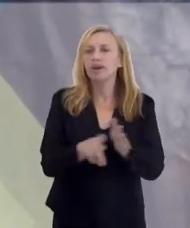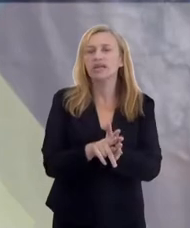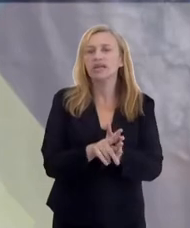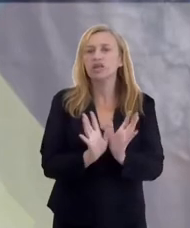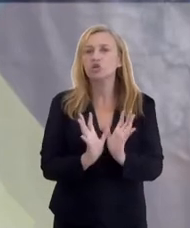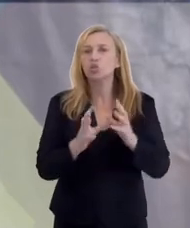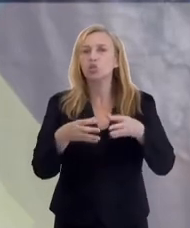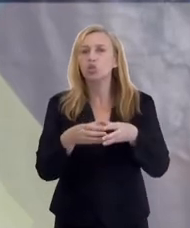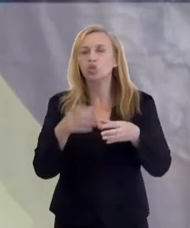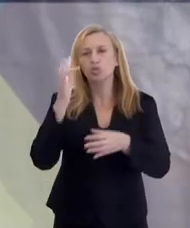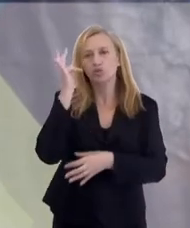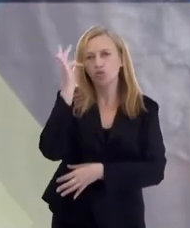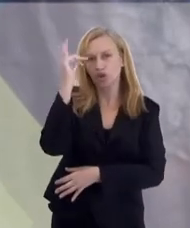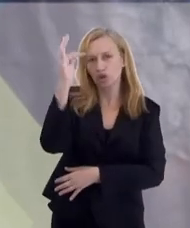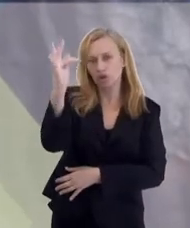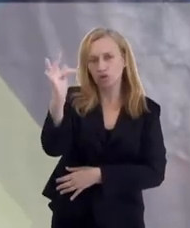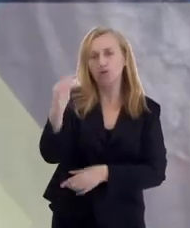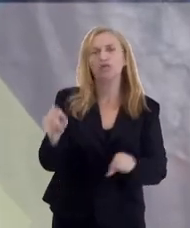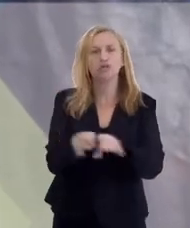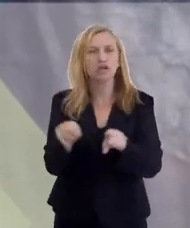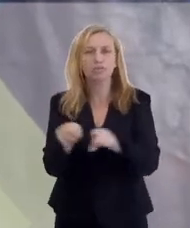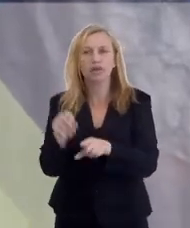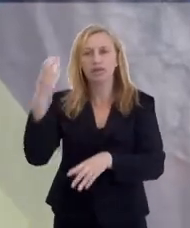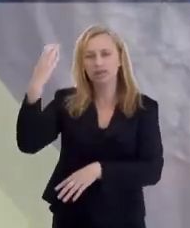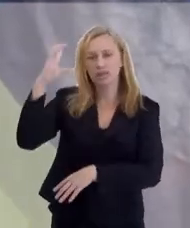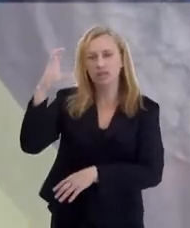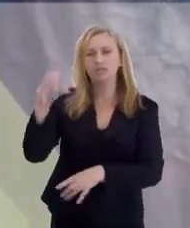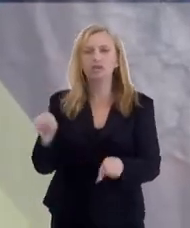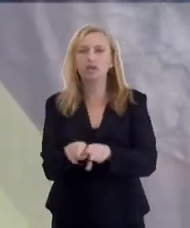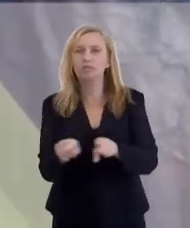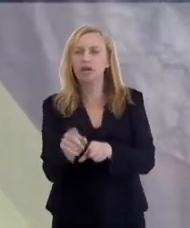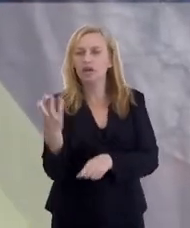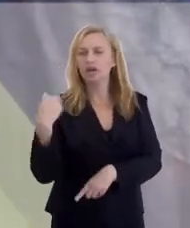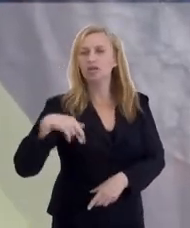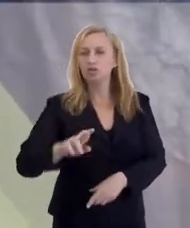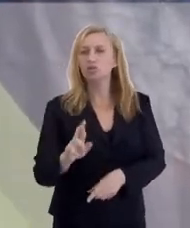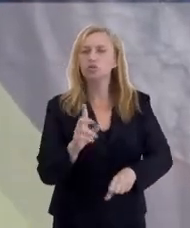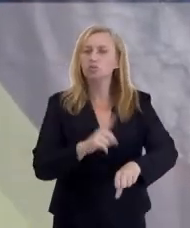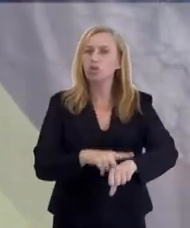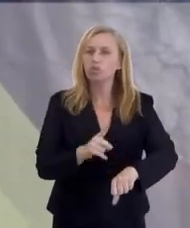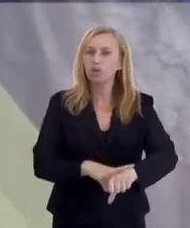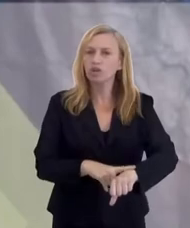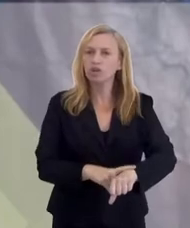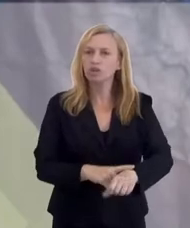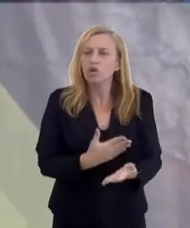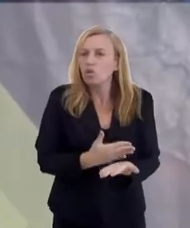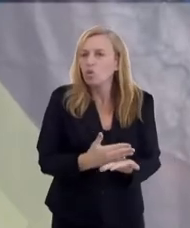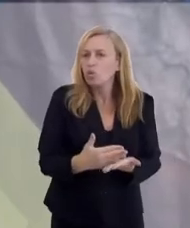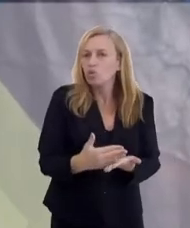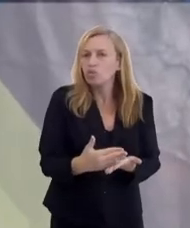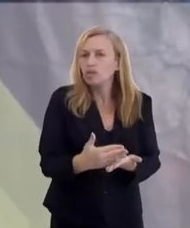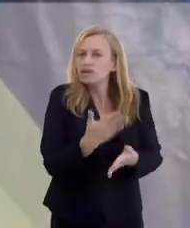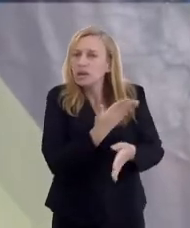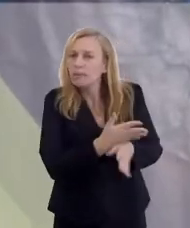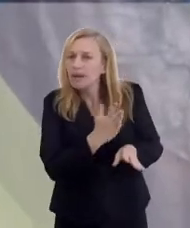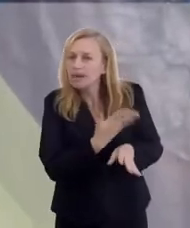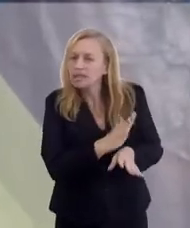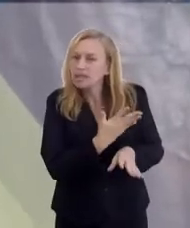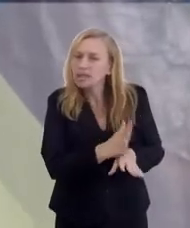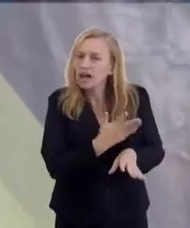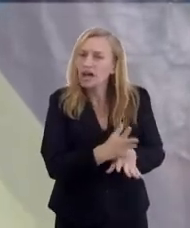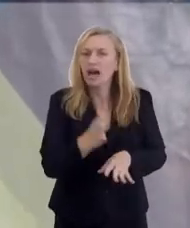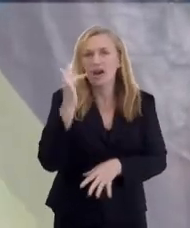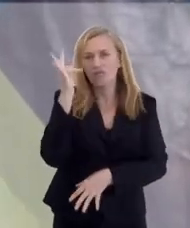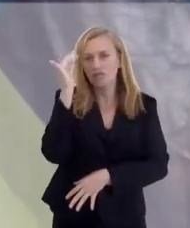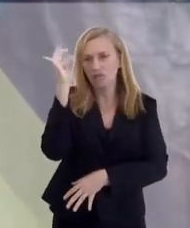filosófico, desse corpo científico e religioso. Porque no momento em que a gente começa a colocar em